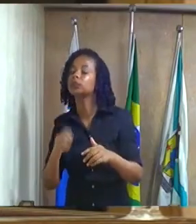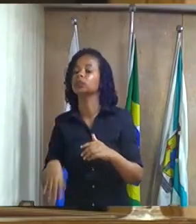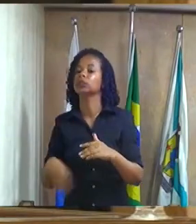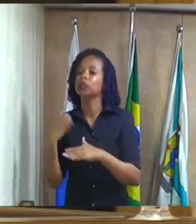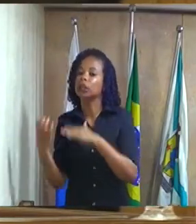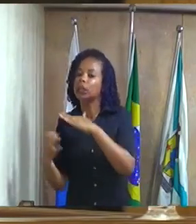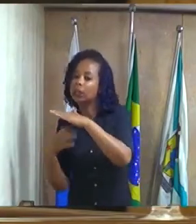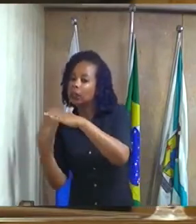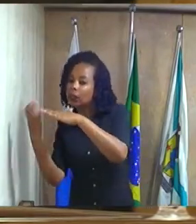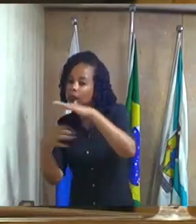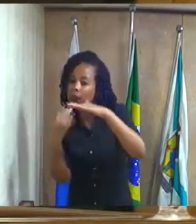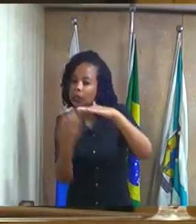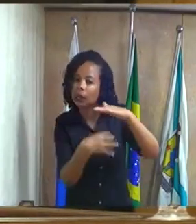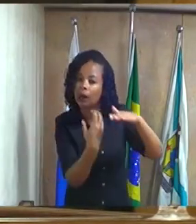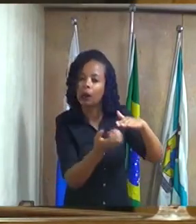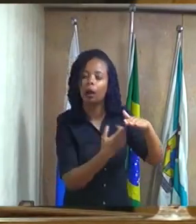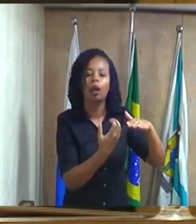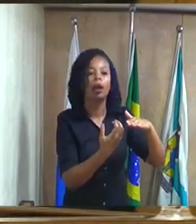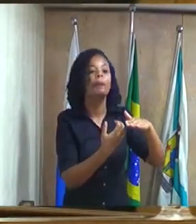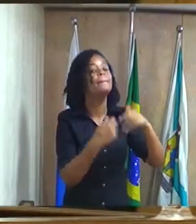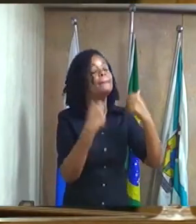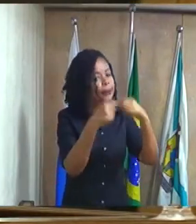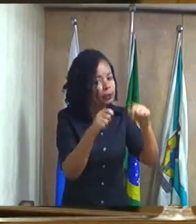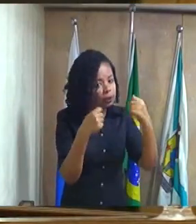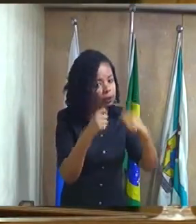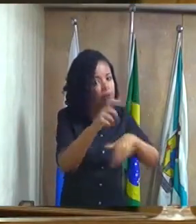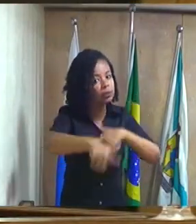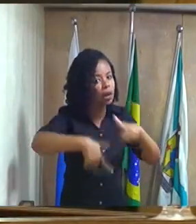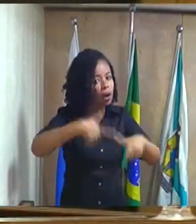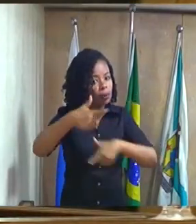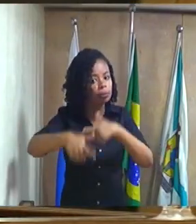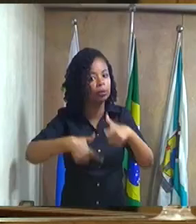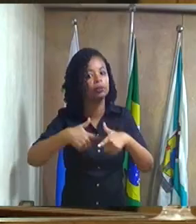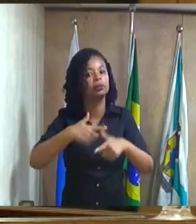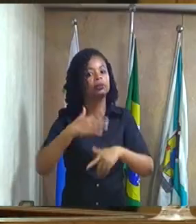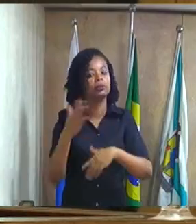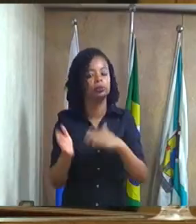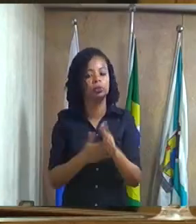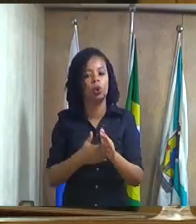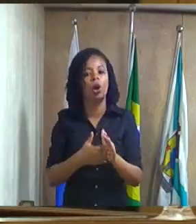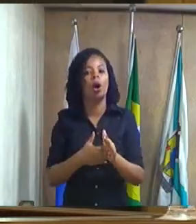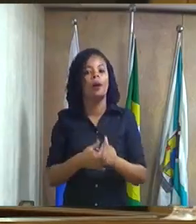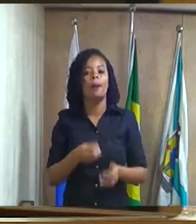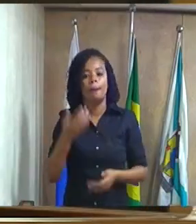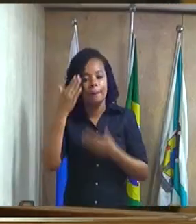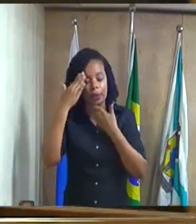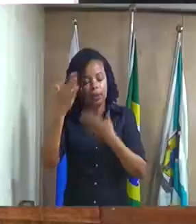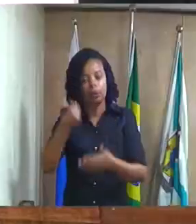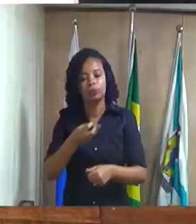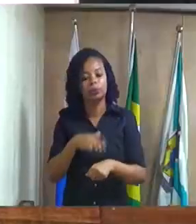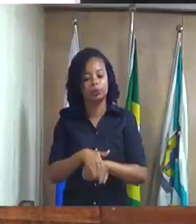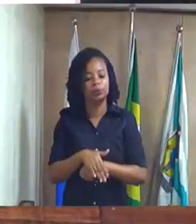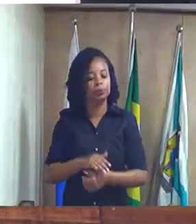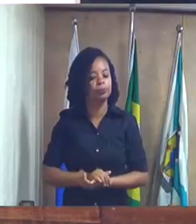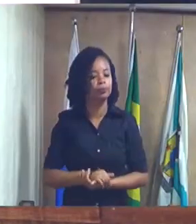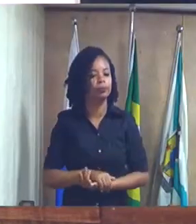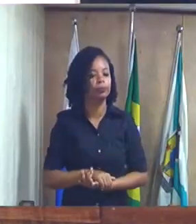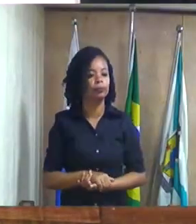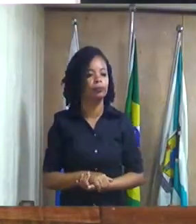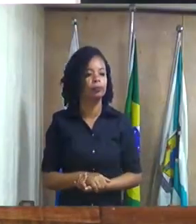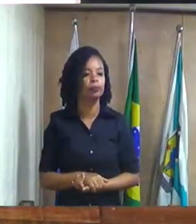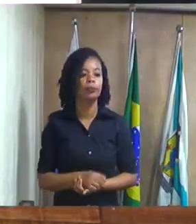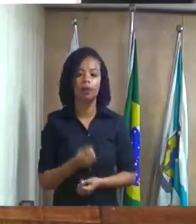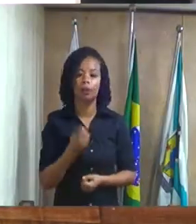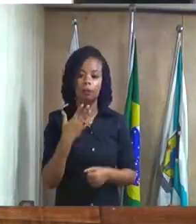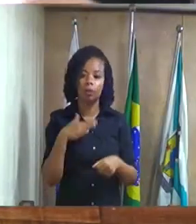mas em compensação a sua empresa tem que trabalhar lá no empreendimento muito obrigado uma boa noite vereador boa noite